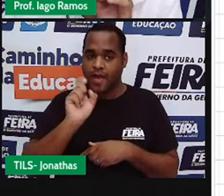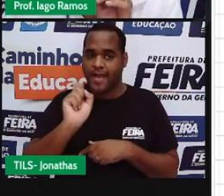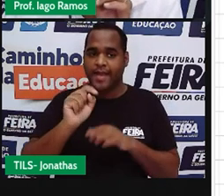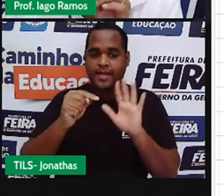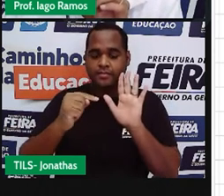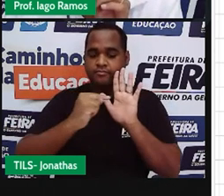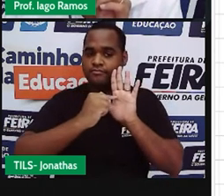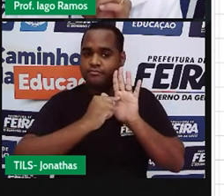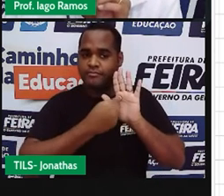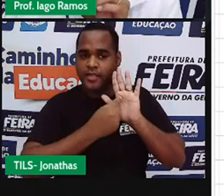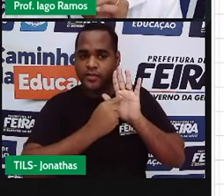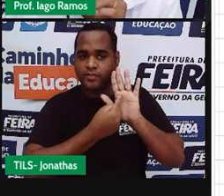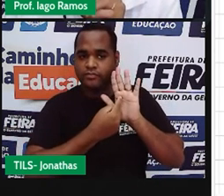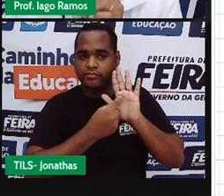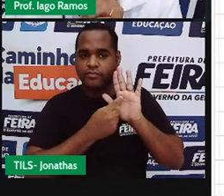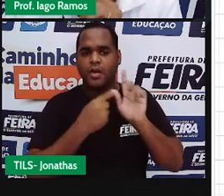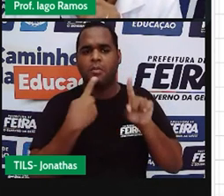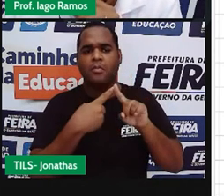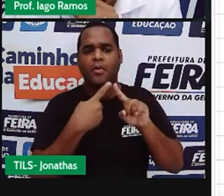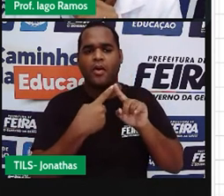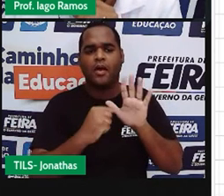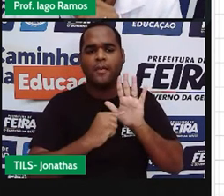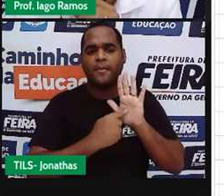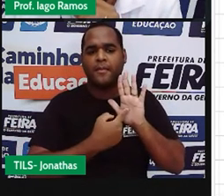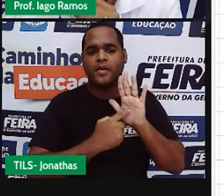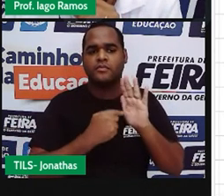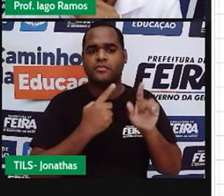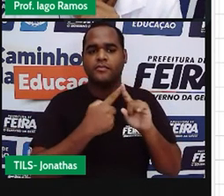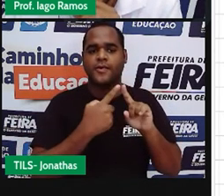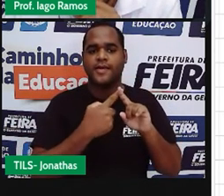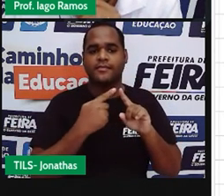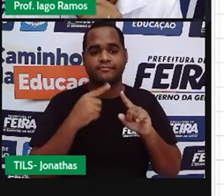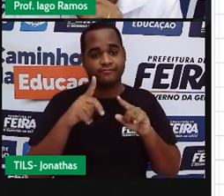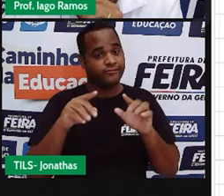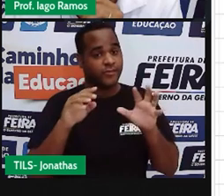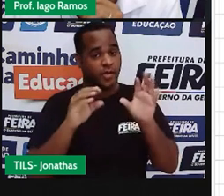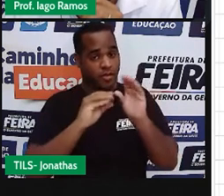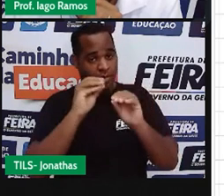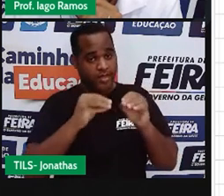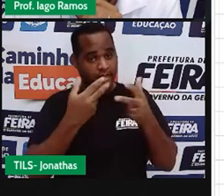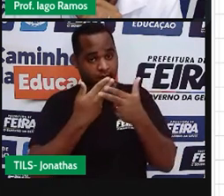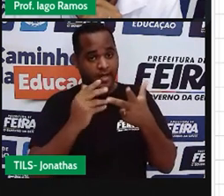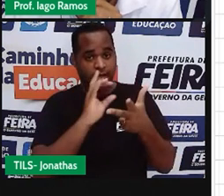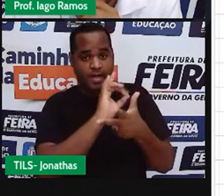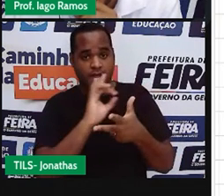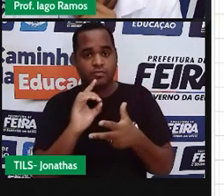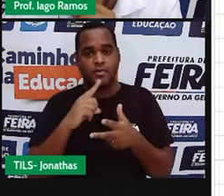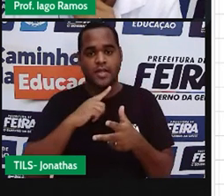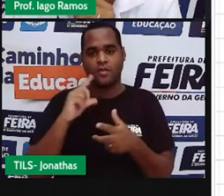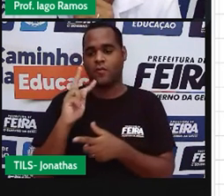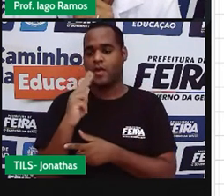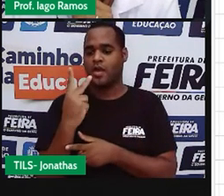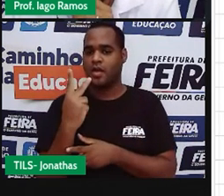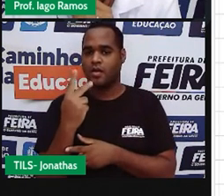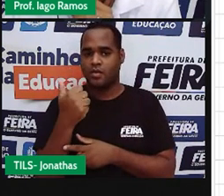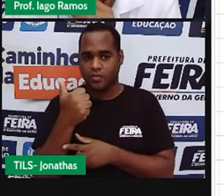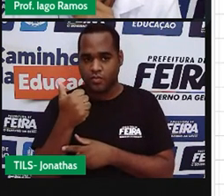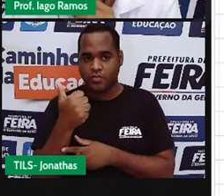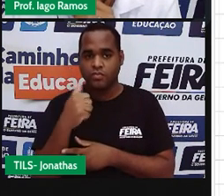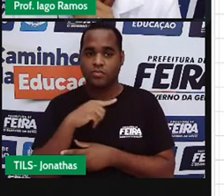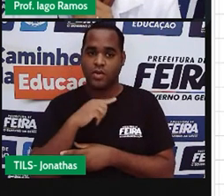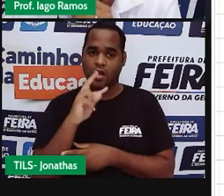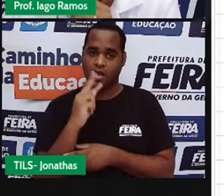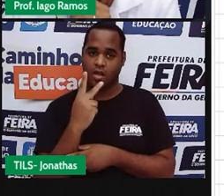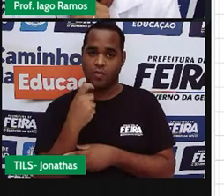no meio do segmento. Por que que no meio? Porque se eu pegar dele até o H1, vai dar a mesma